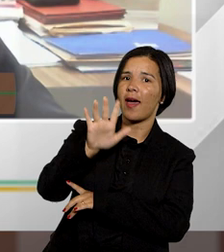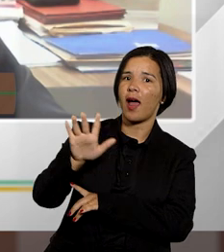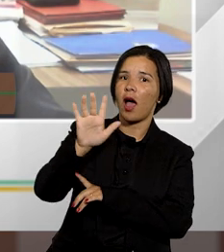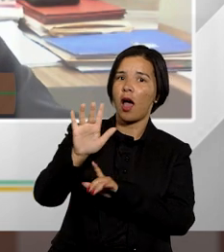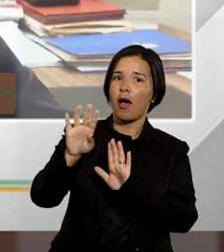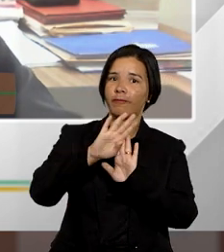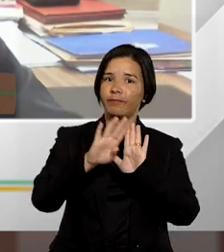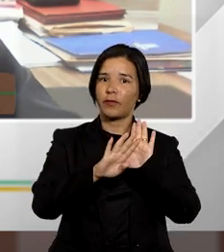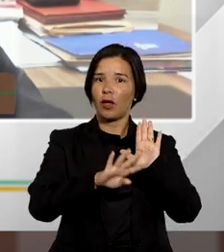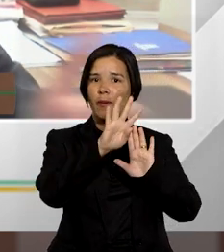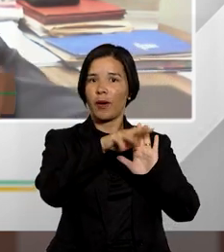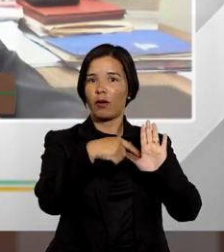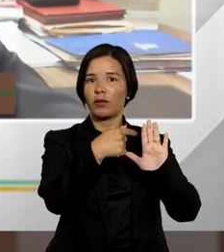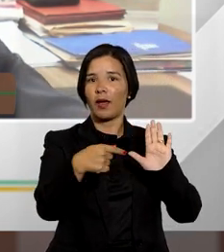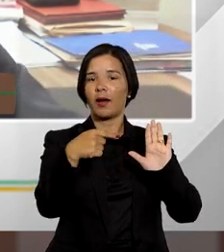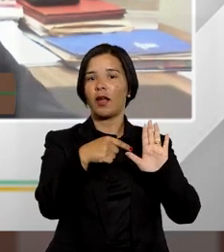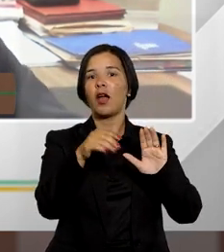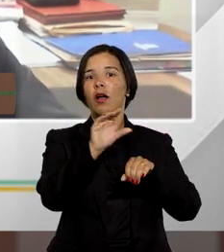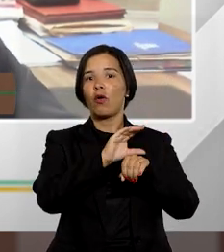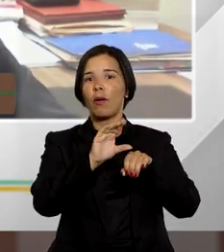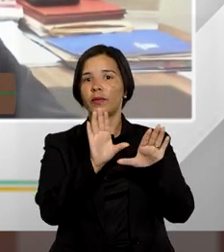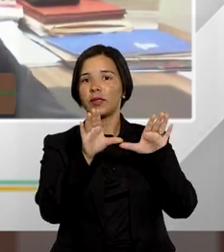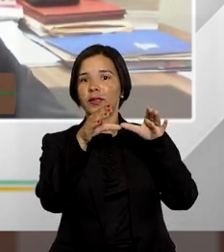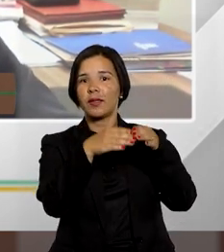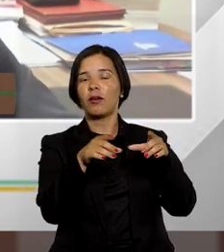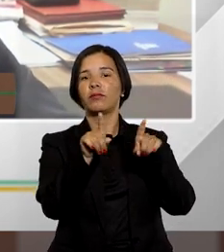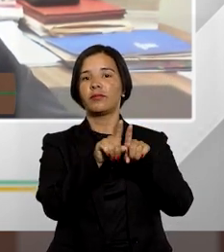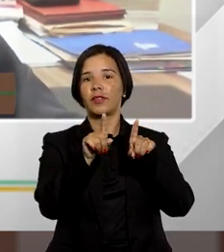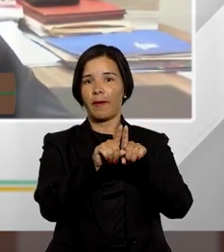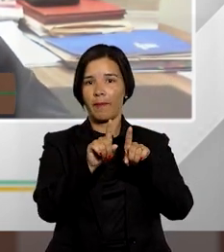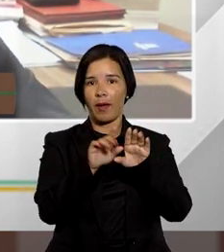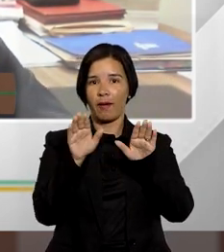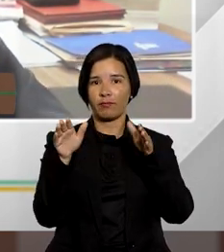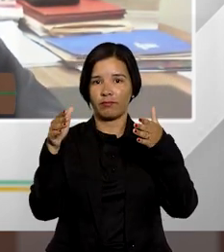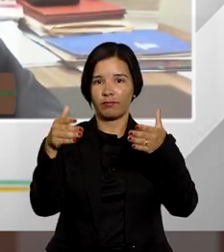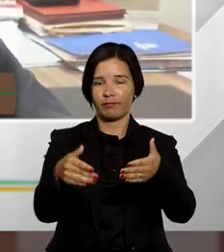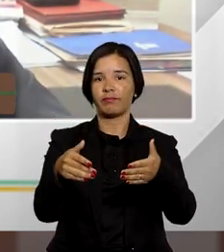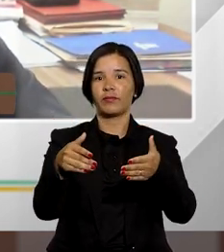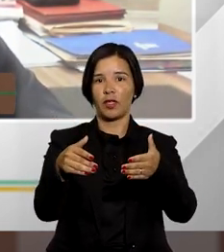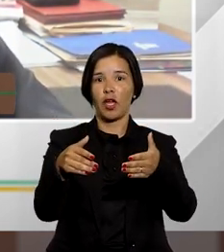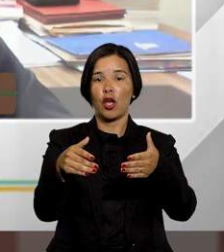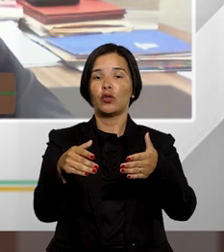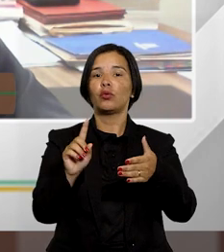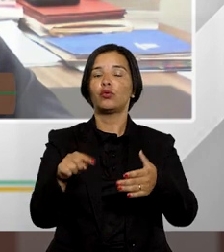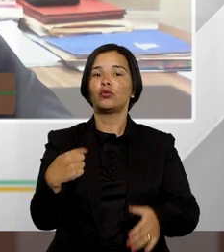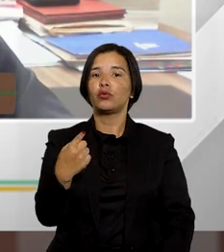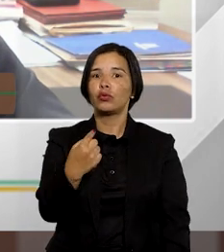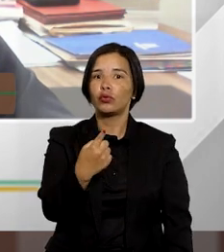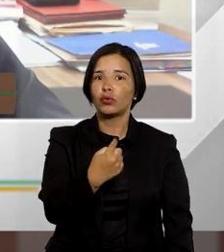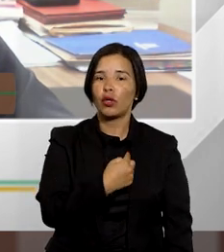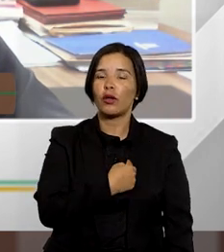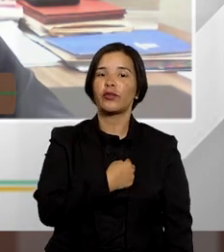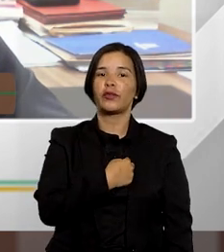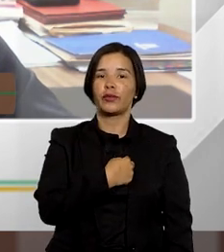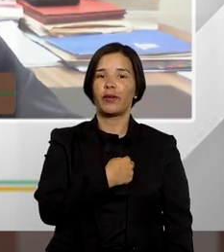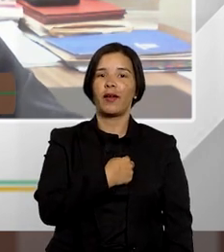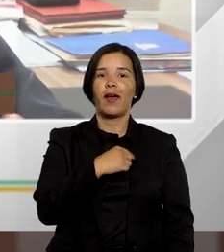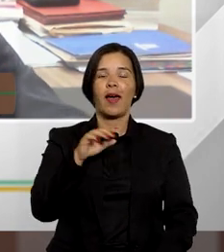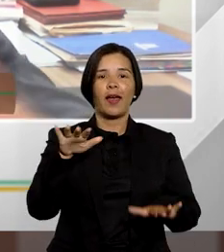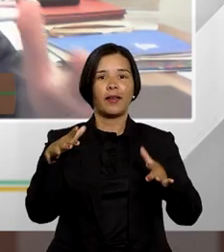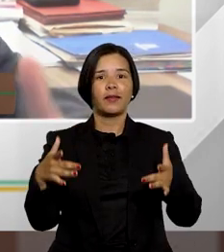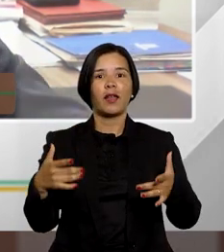geral de prerrogativas Alex Sartins pela nossa comissão de prerrogativas através do nosso BRÉ enfim